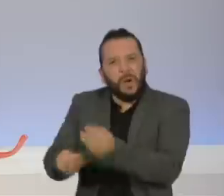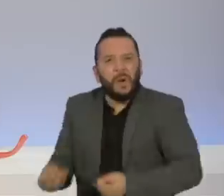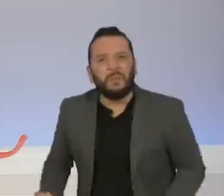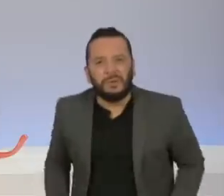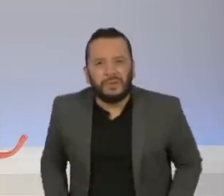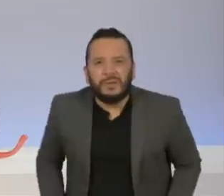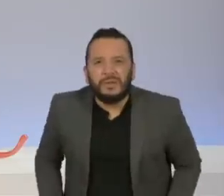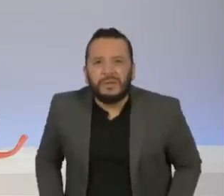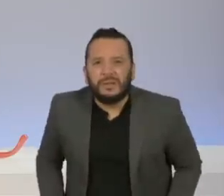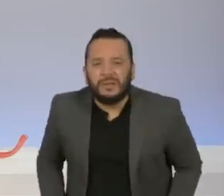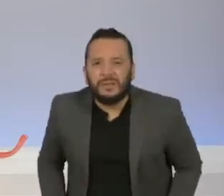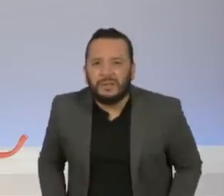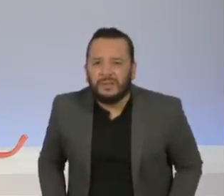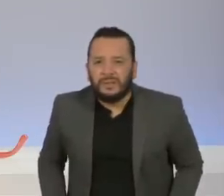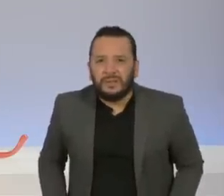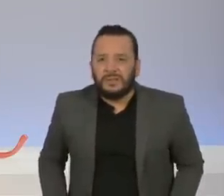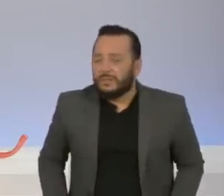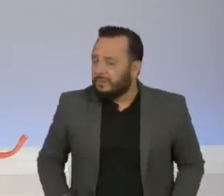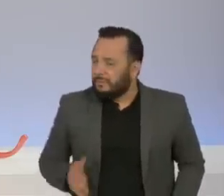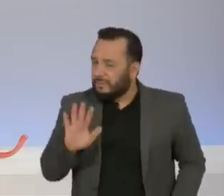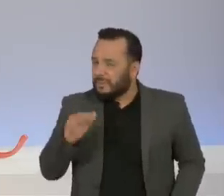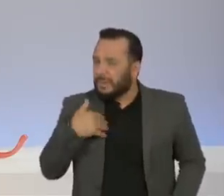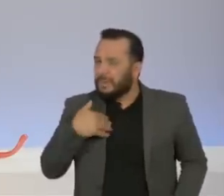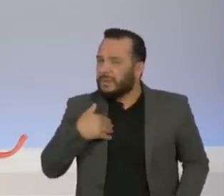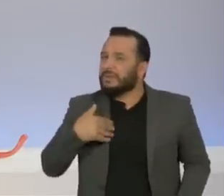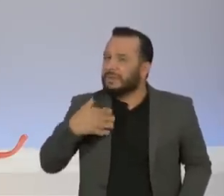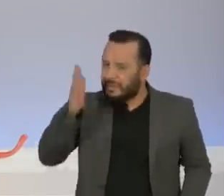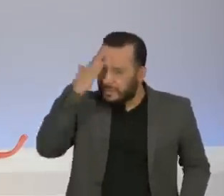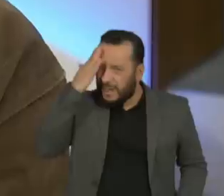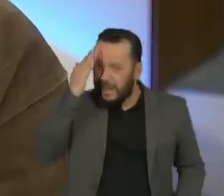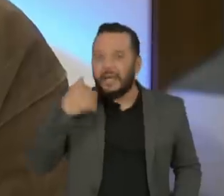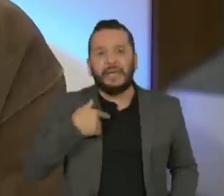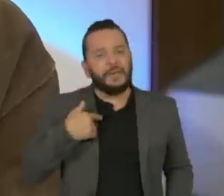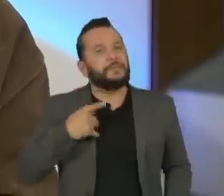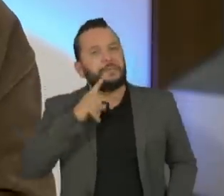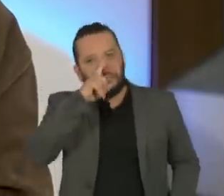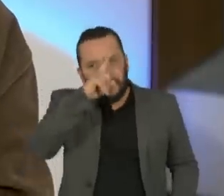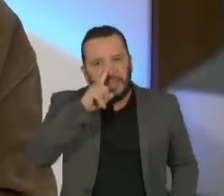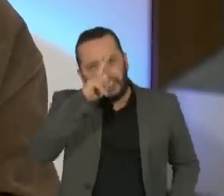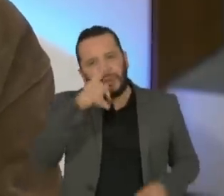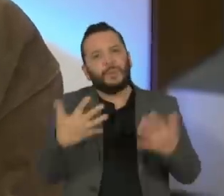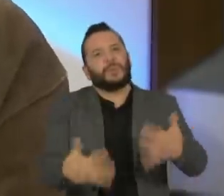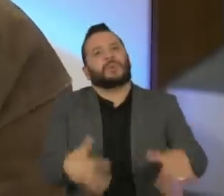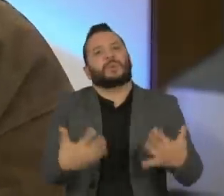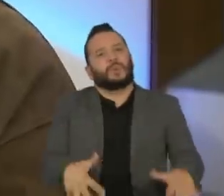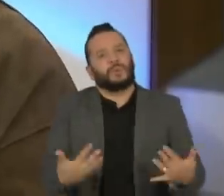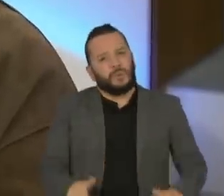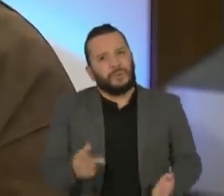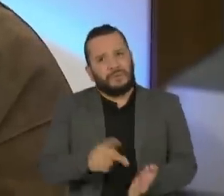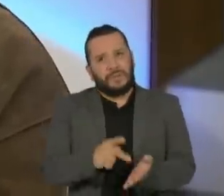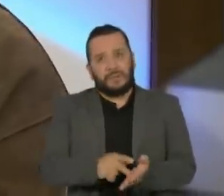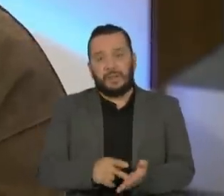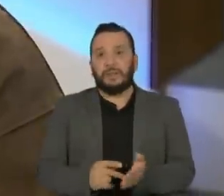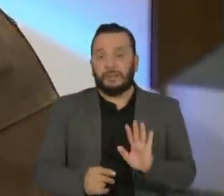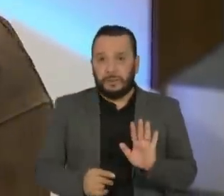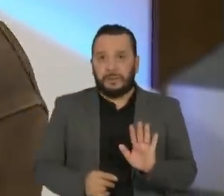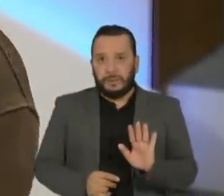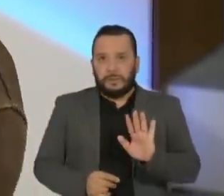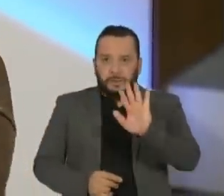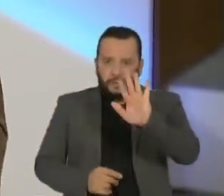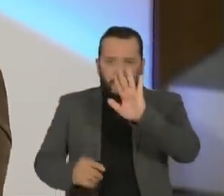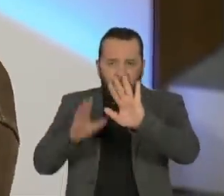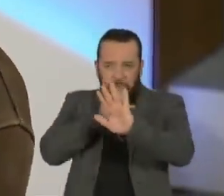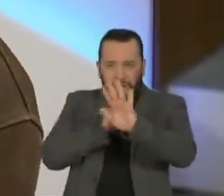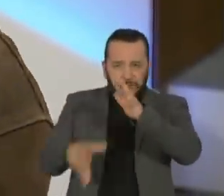a gente tem uma, assim, nós estamos correndo um risco muito grande. Muito, muito grande. Para falar política a polícia,